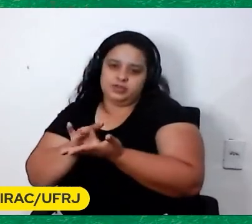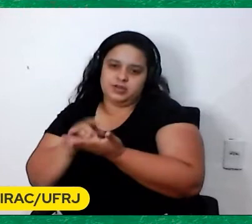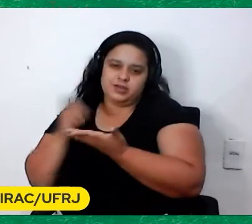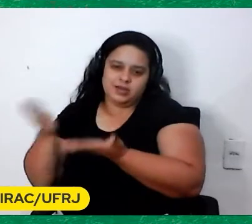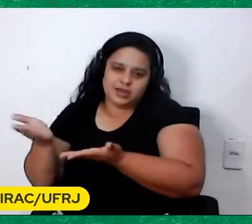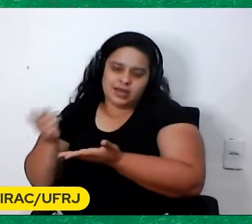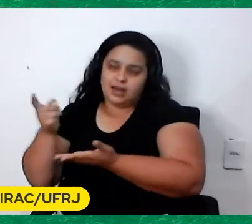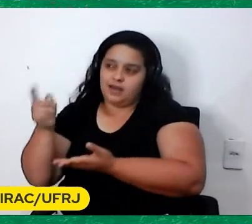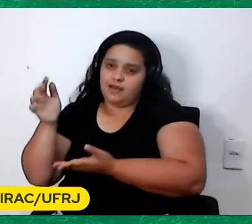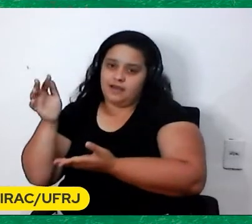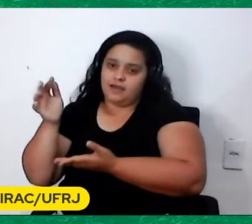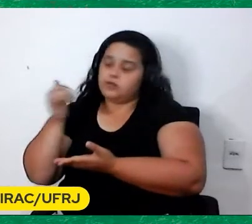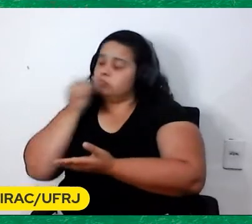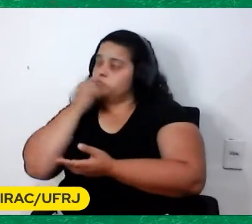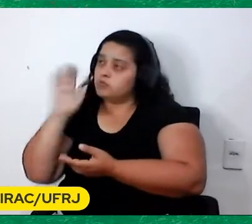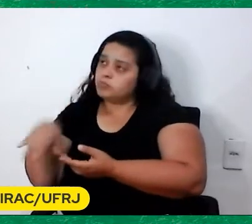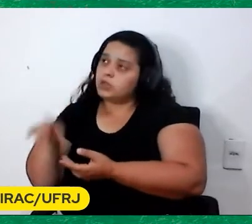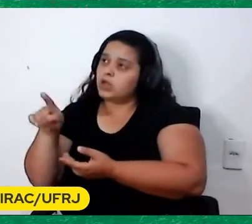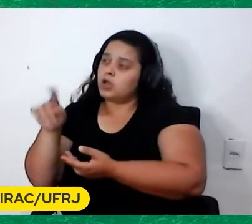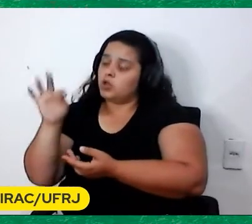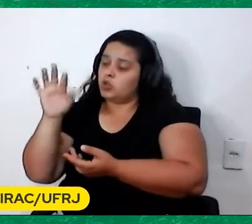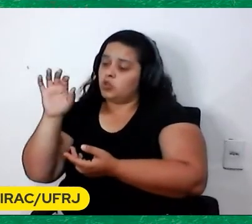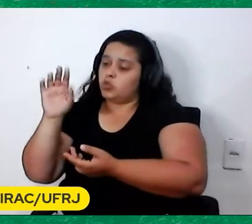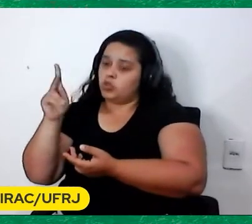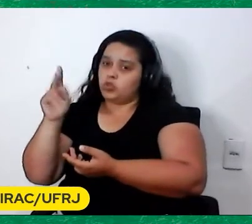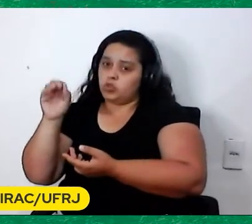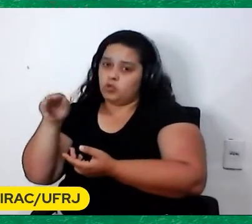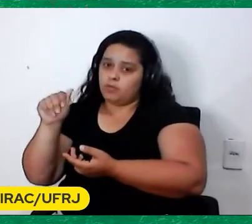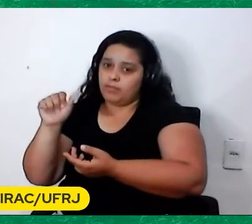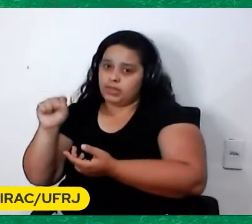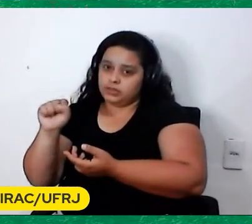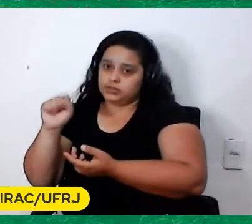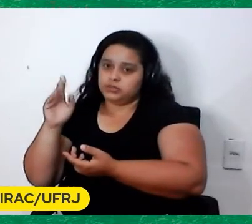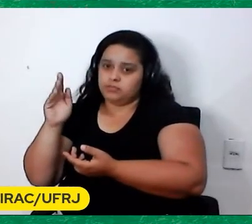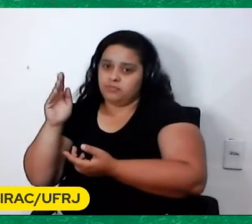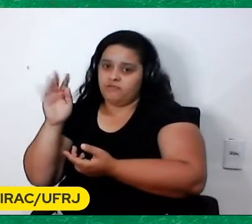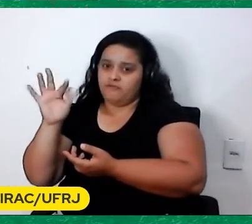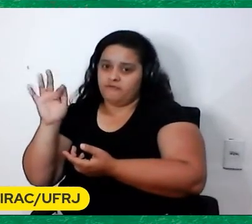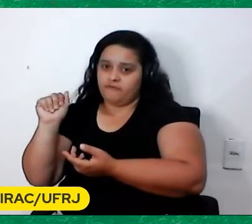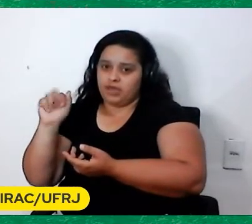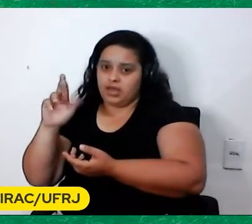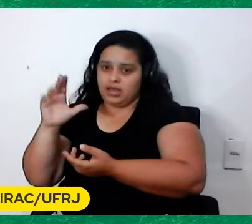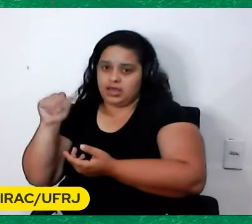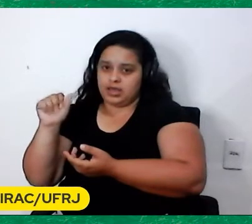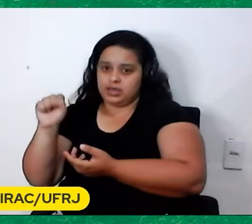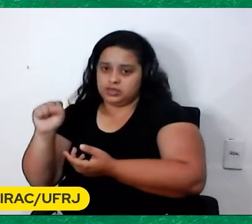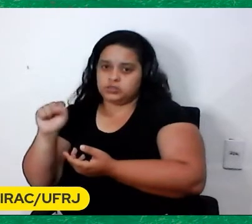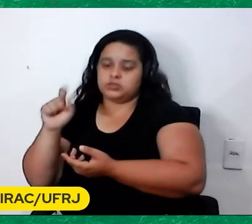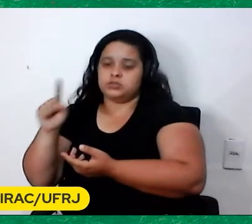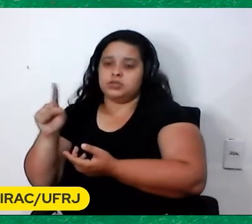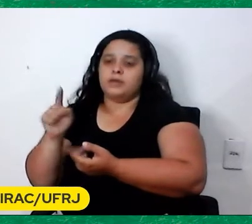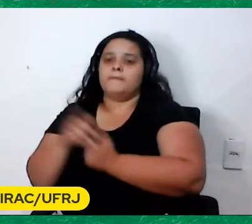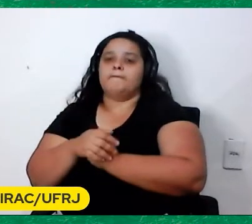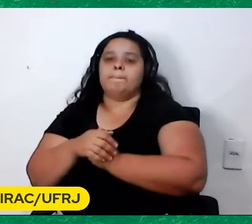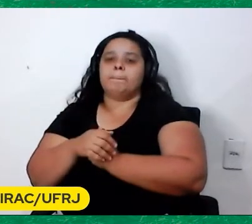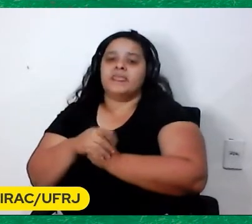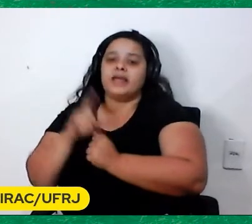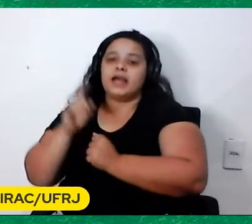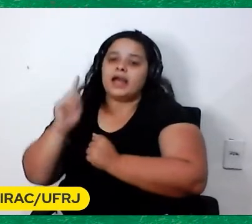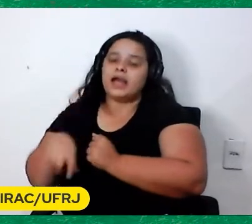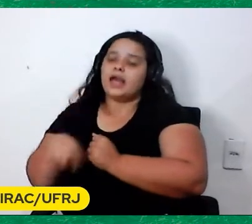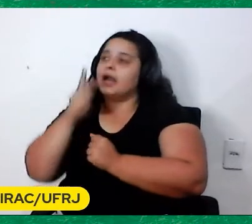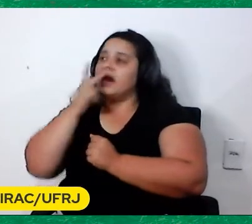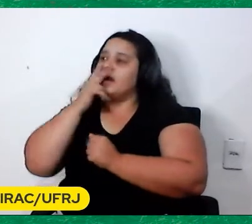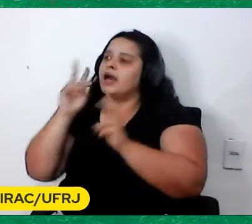o Farkas Com o Thomas Farkas Que era esse Baiúngaro Ele chamava o Farkas Baiúngaro Porque ele era Um húngaro Nasceu na